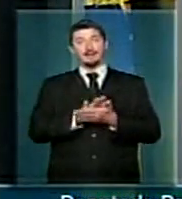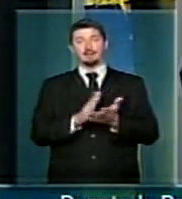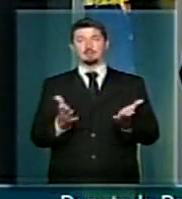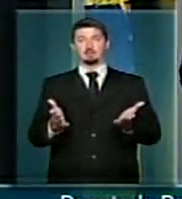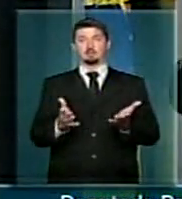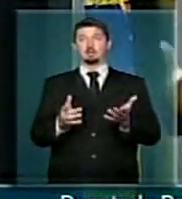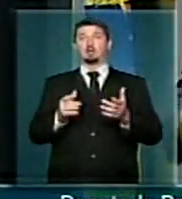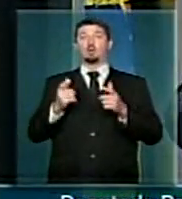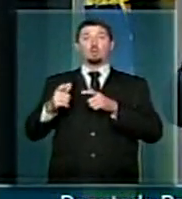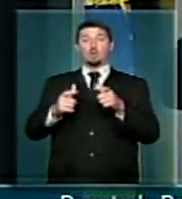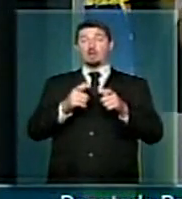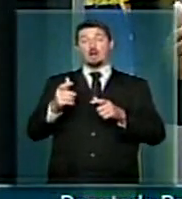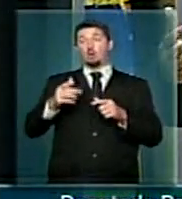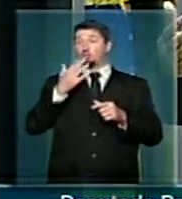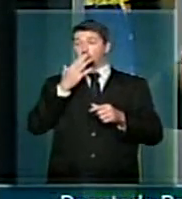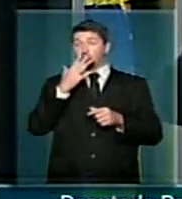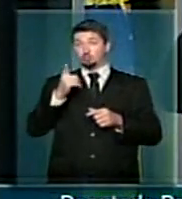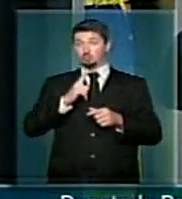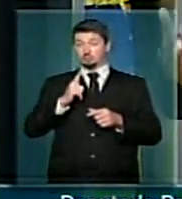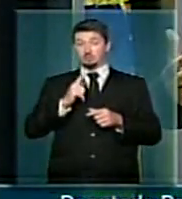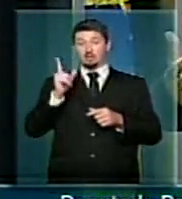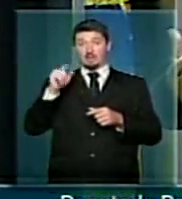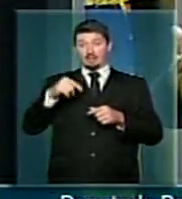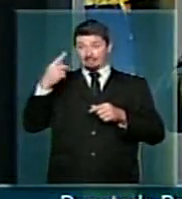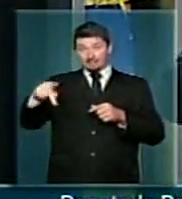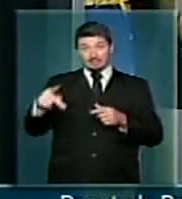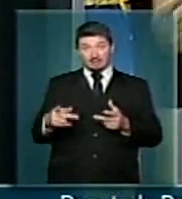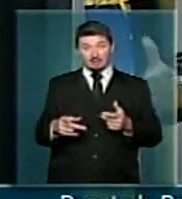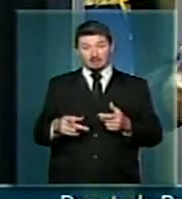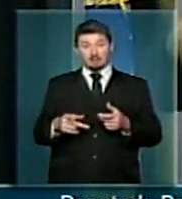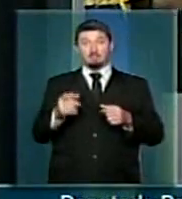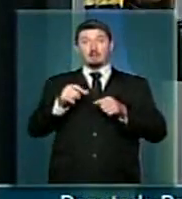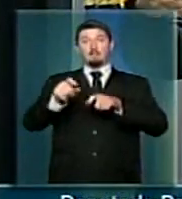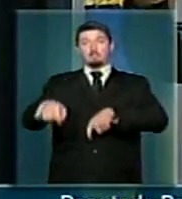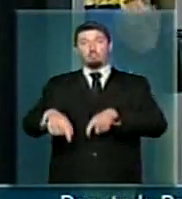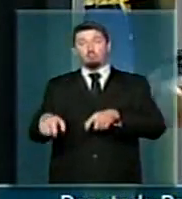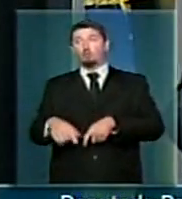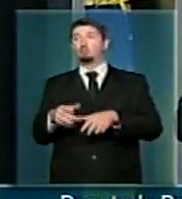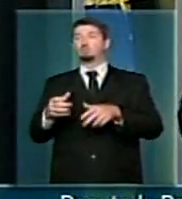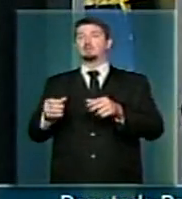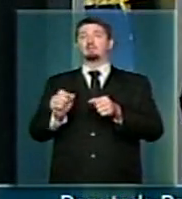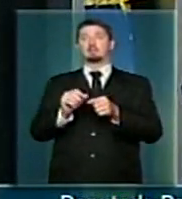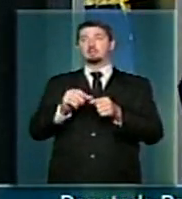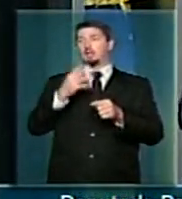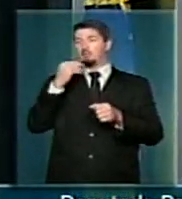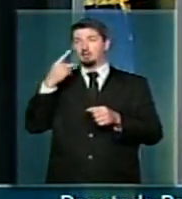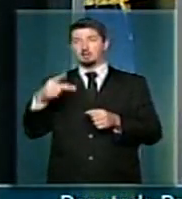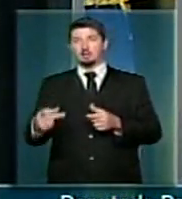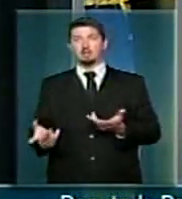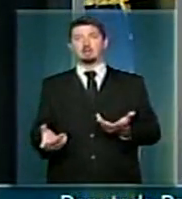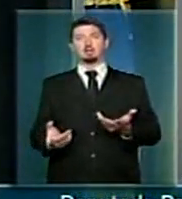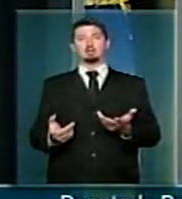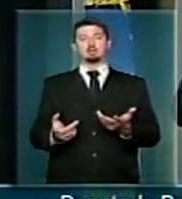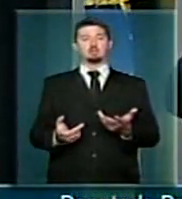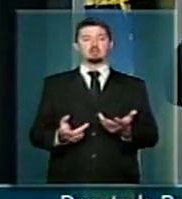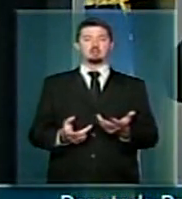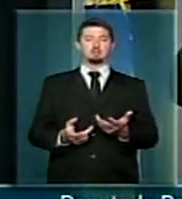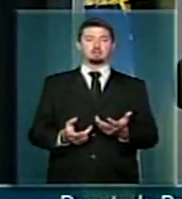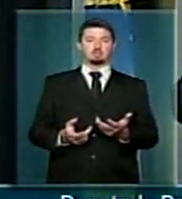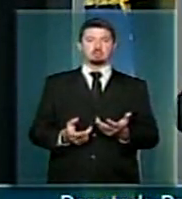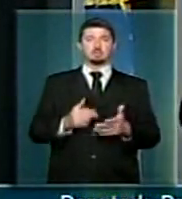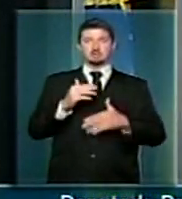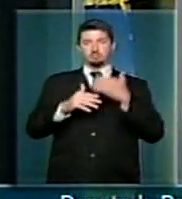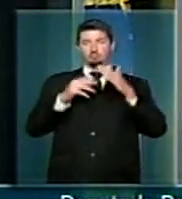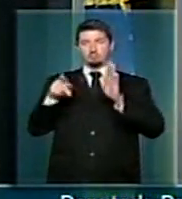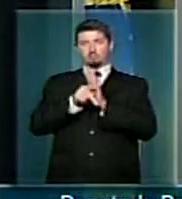as terras que eles, teoricamente, seriam deles para produzir, para produzir até o seu